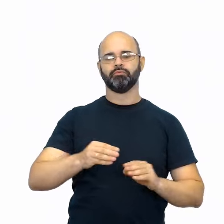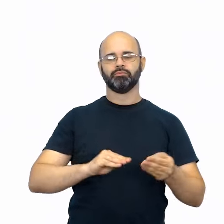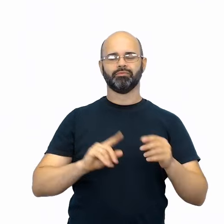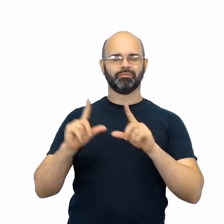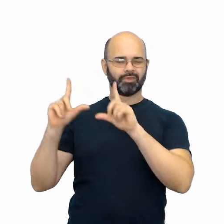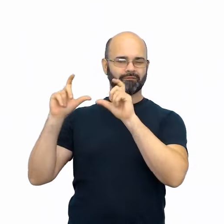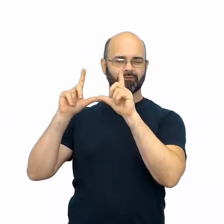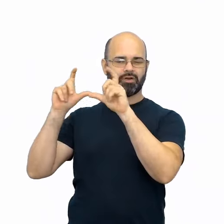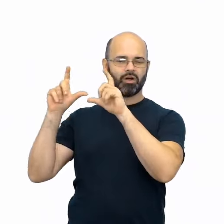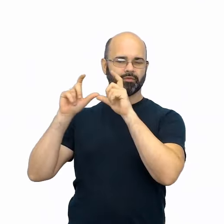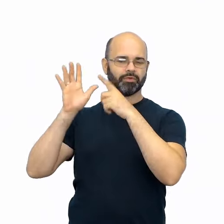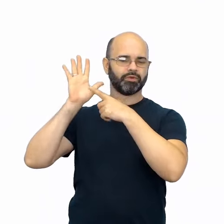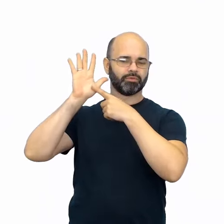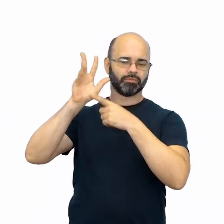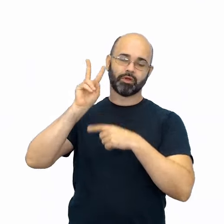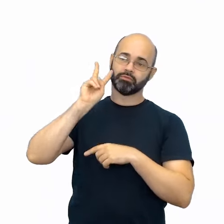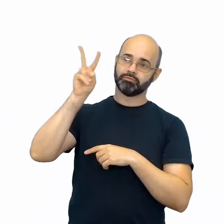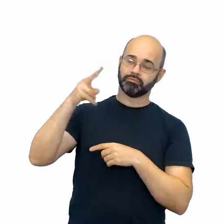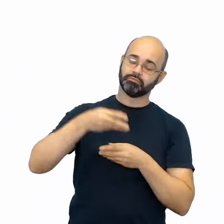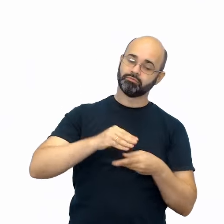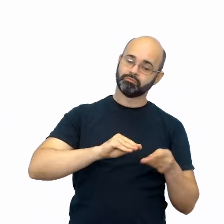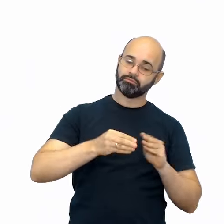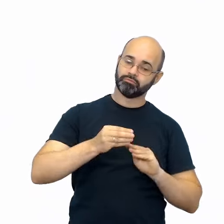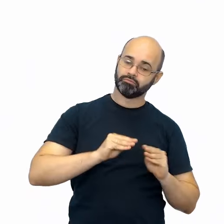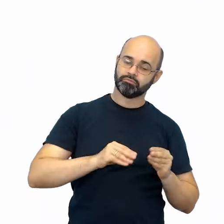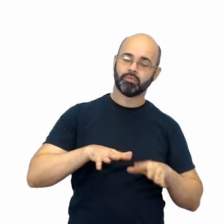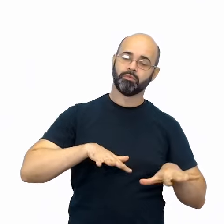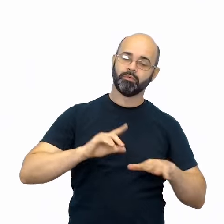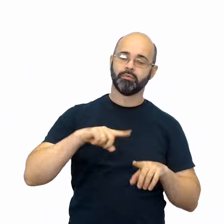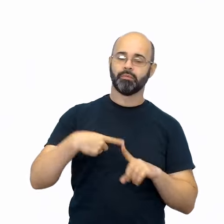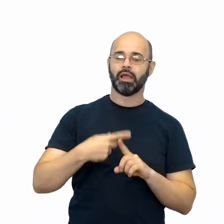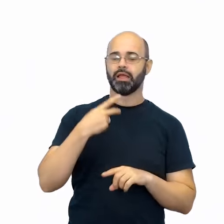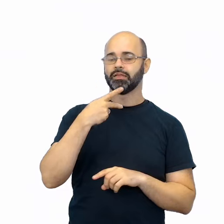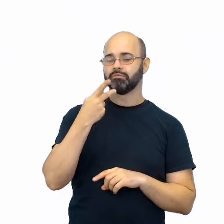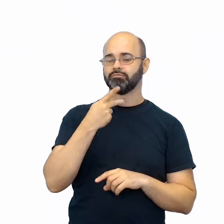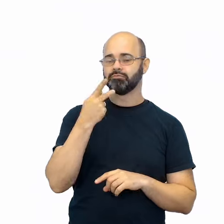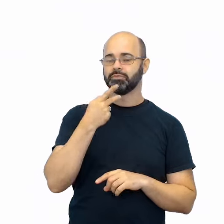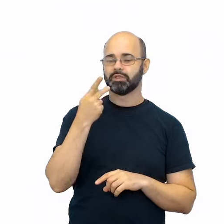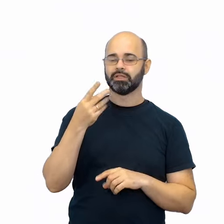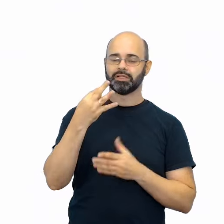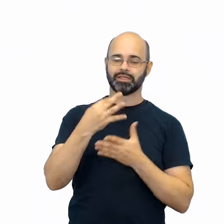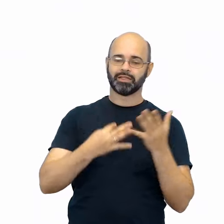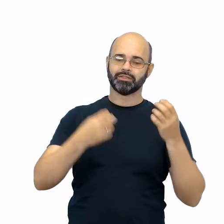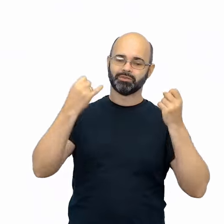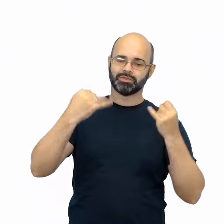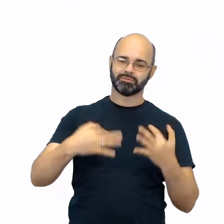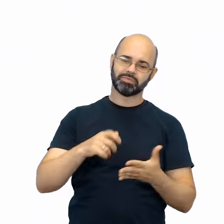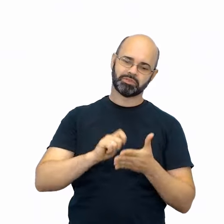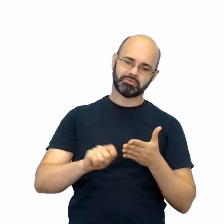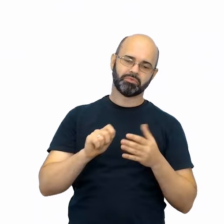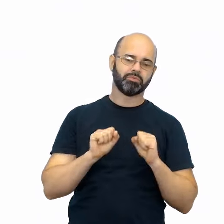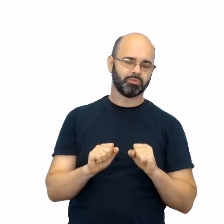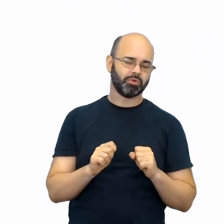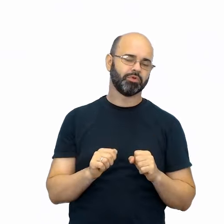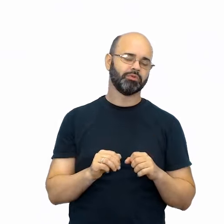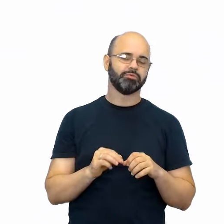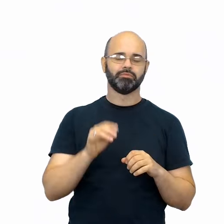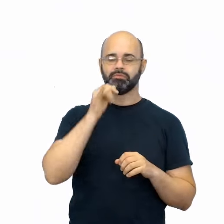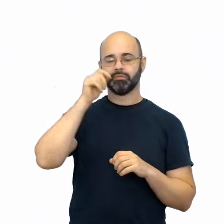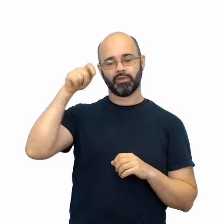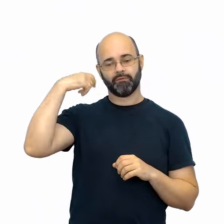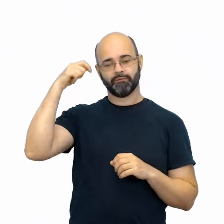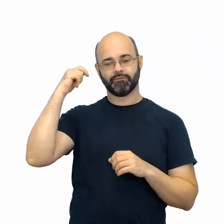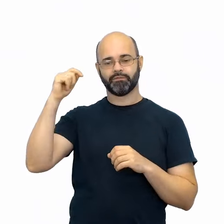movimentos e textos orais escritos. A decisão, pelas instruções de montagem ou pelo vídeo ou